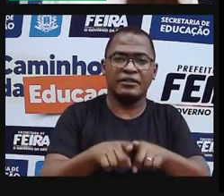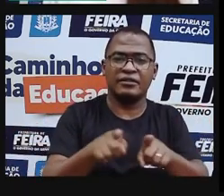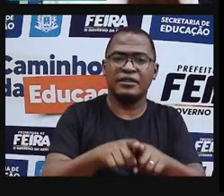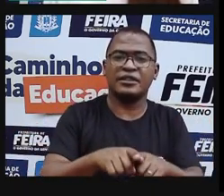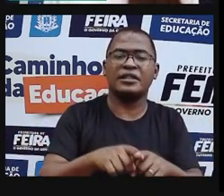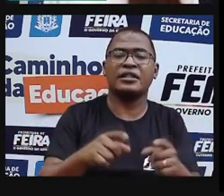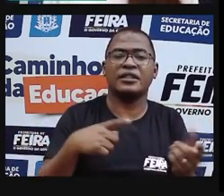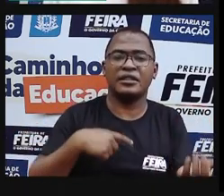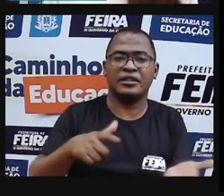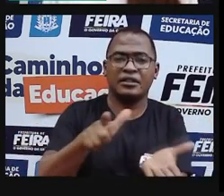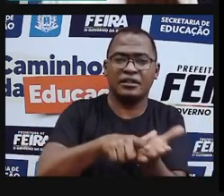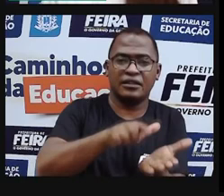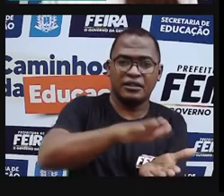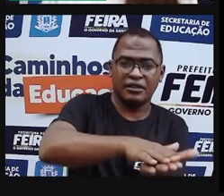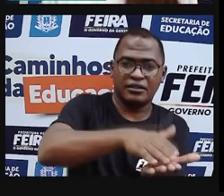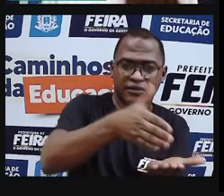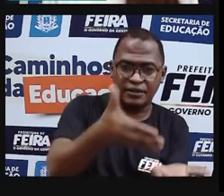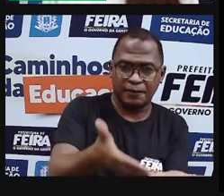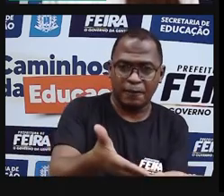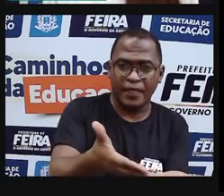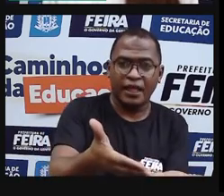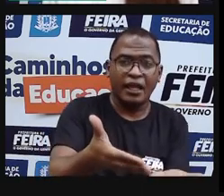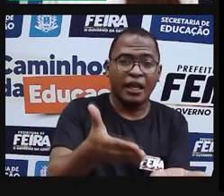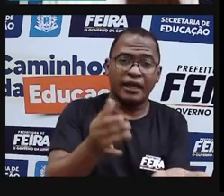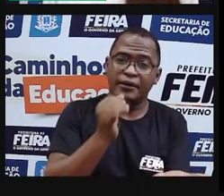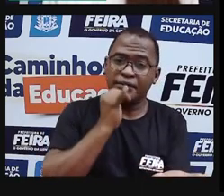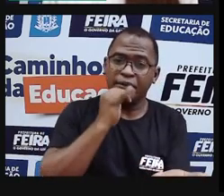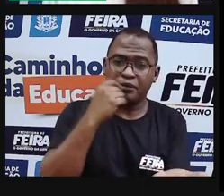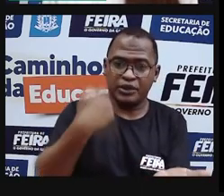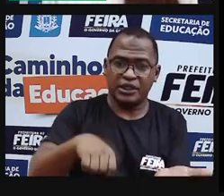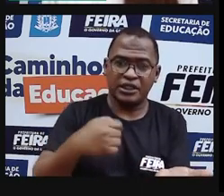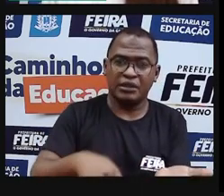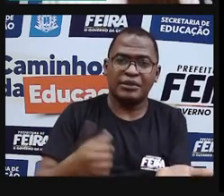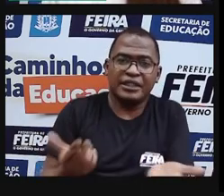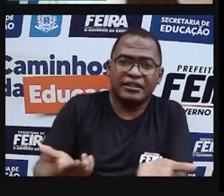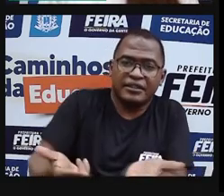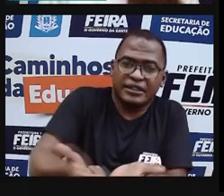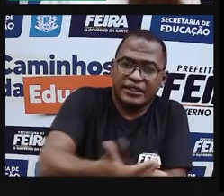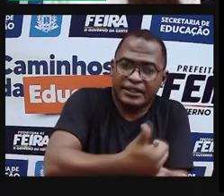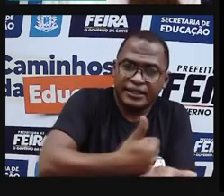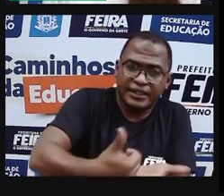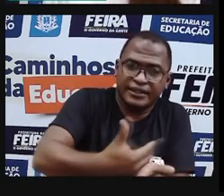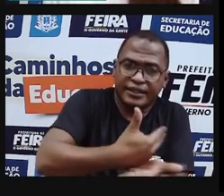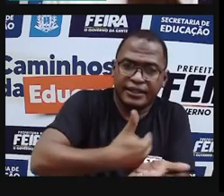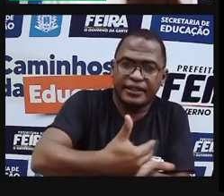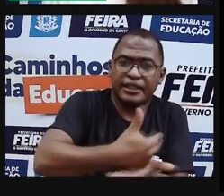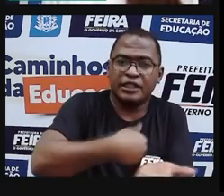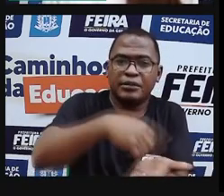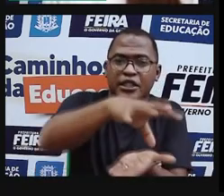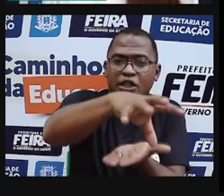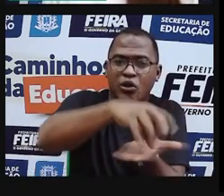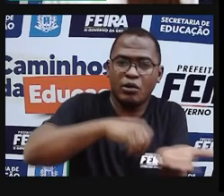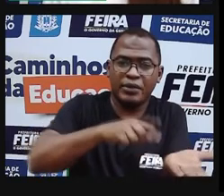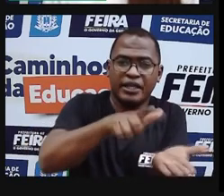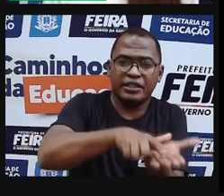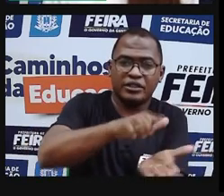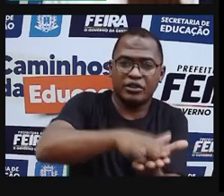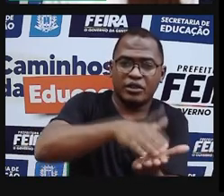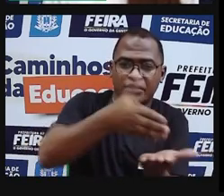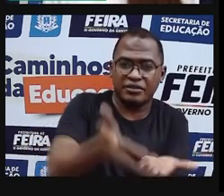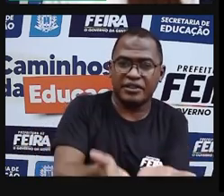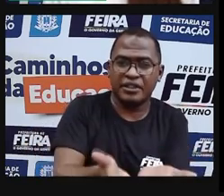utilizou a técnica que não é da estilografura, mas é como ela desenhasse a estilografura nas suas